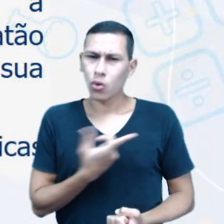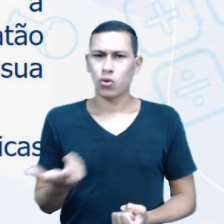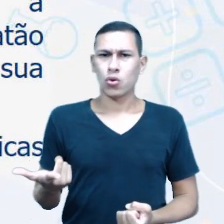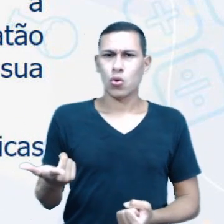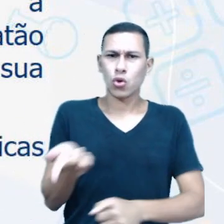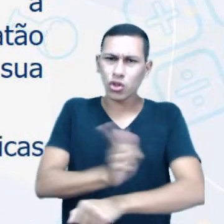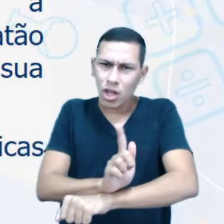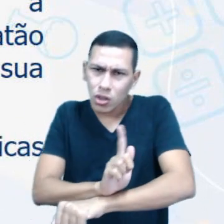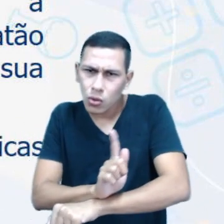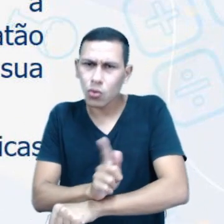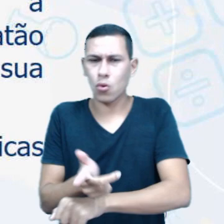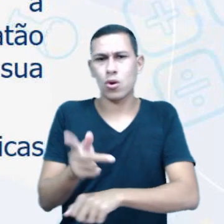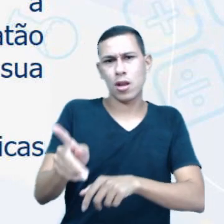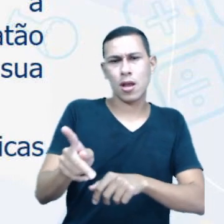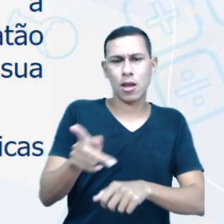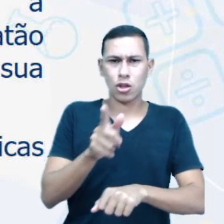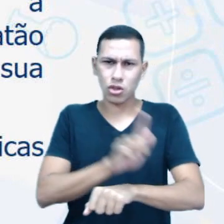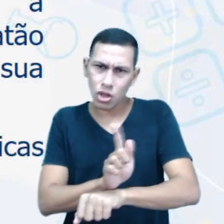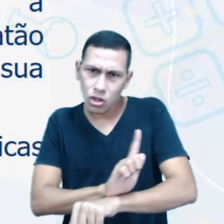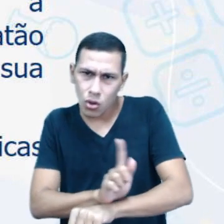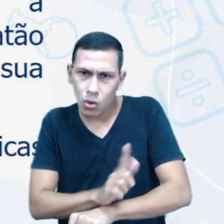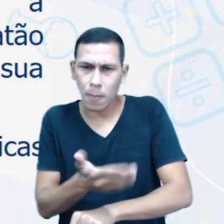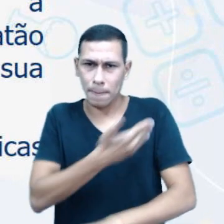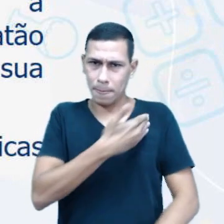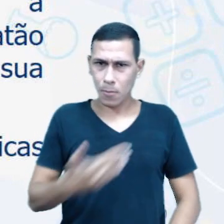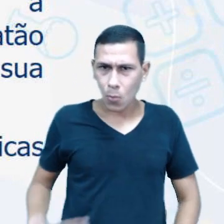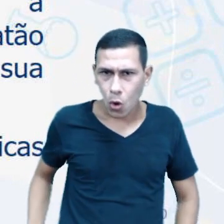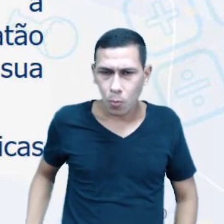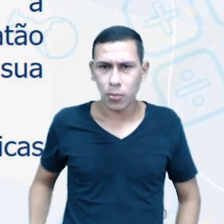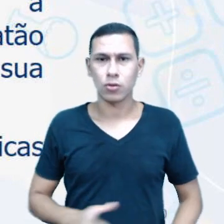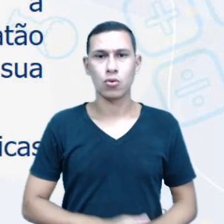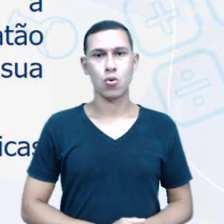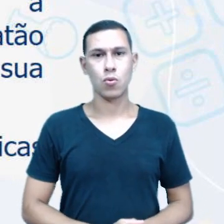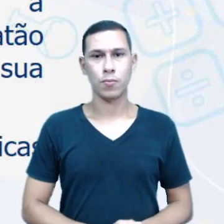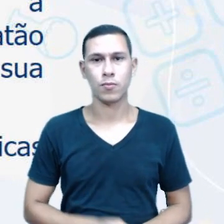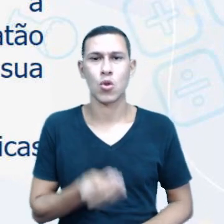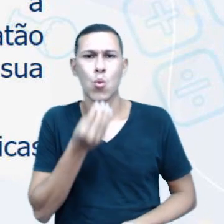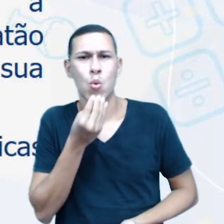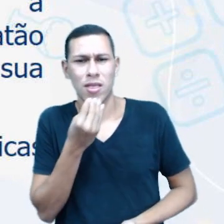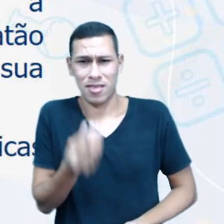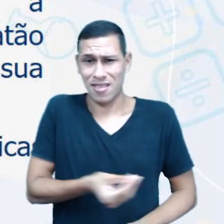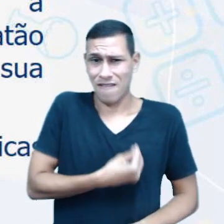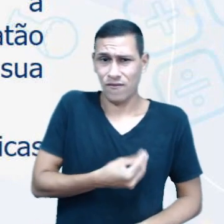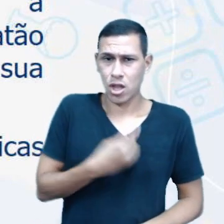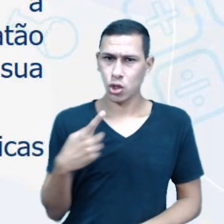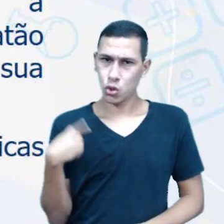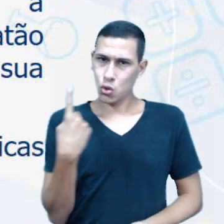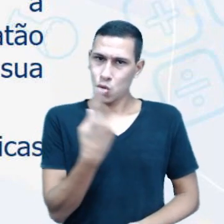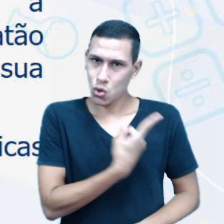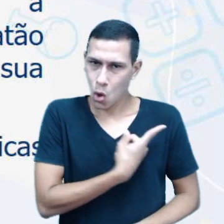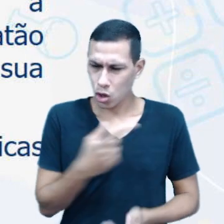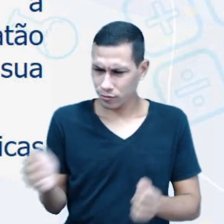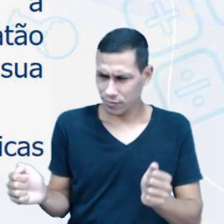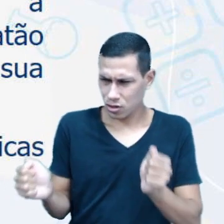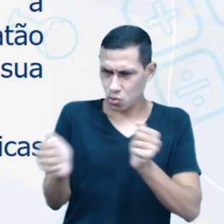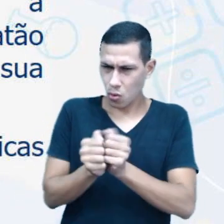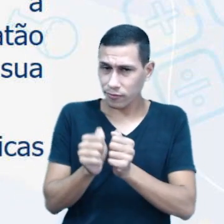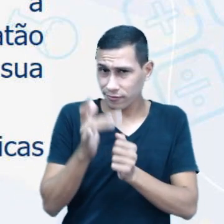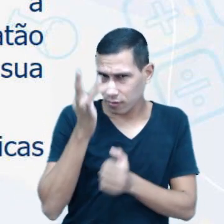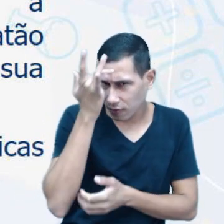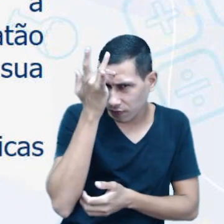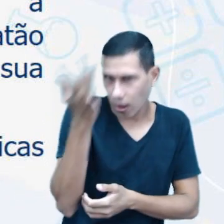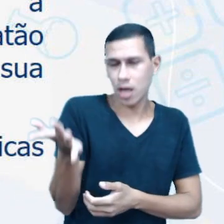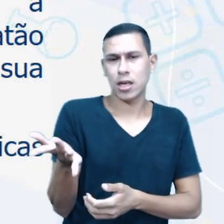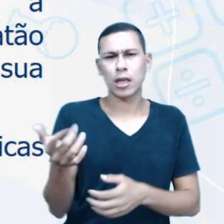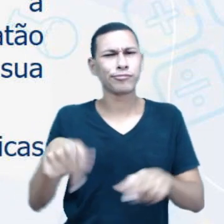O fato é que a qualidade de vida de todos nós está ligada, a facilidade